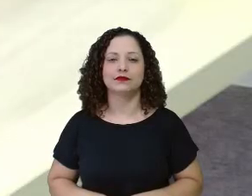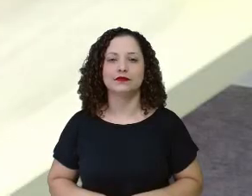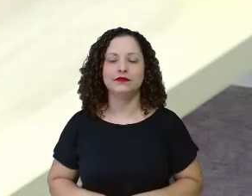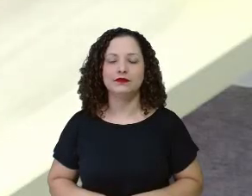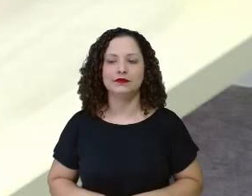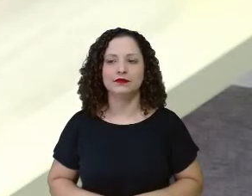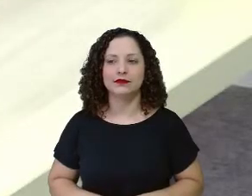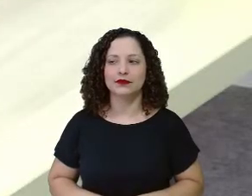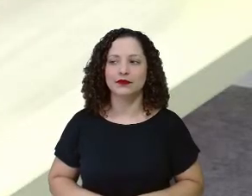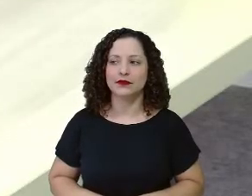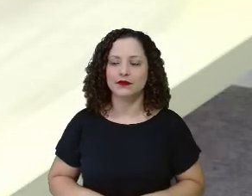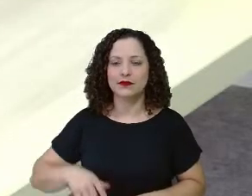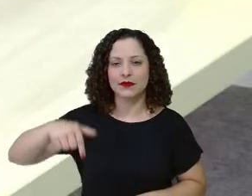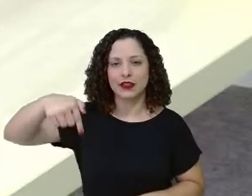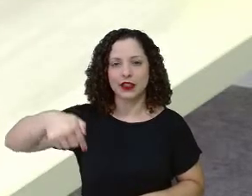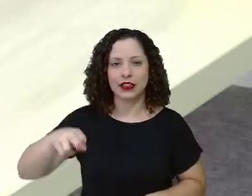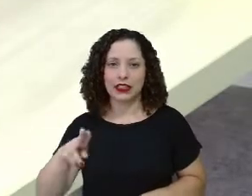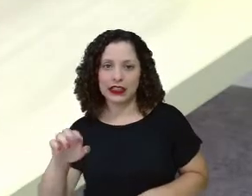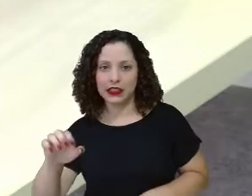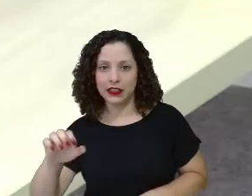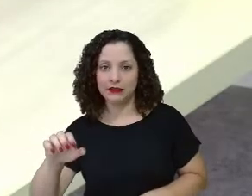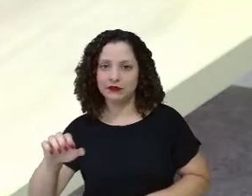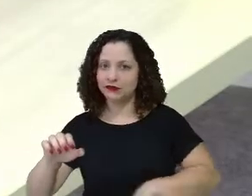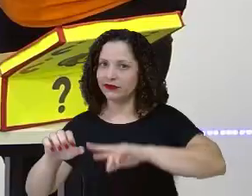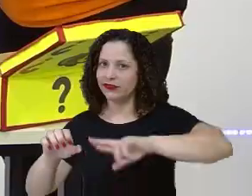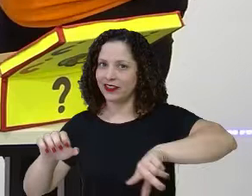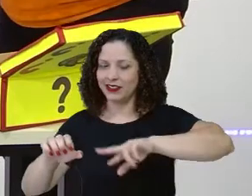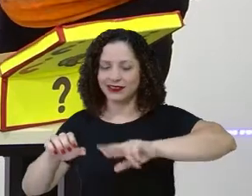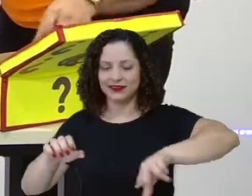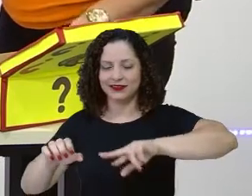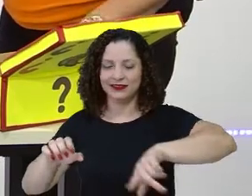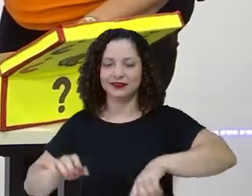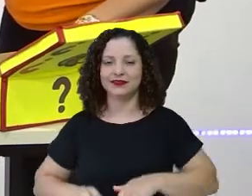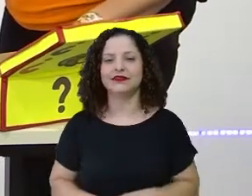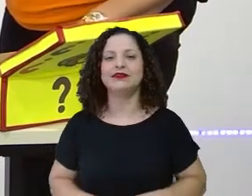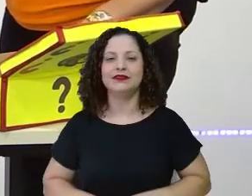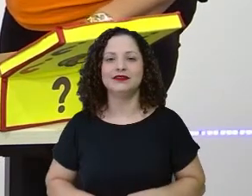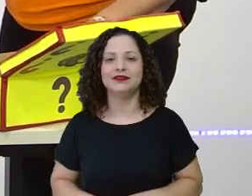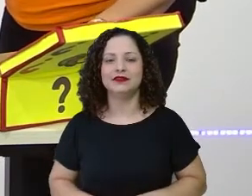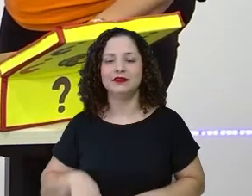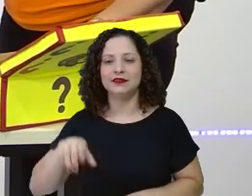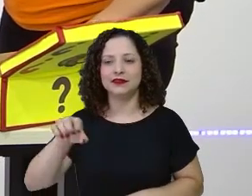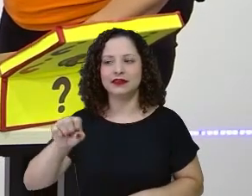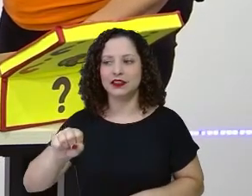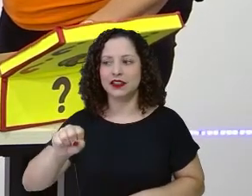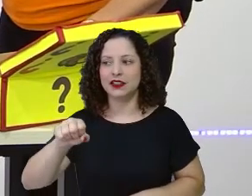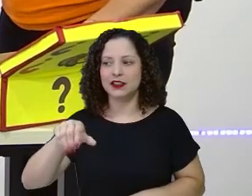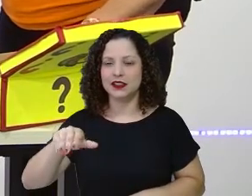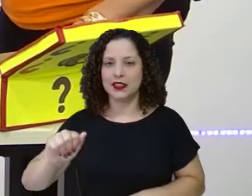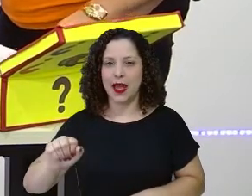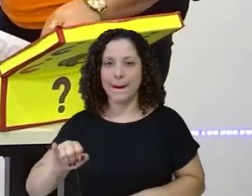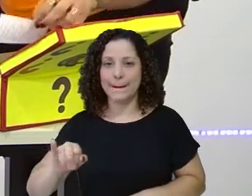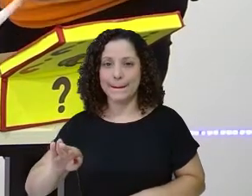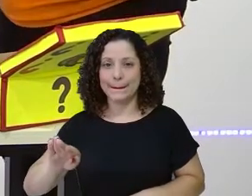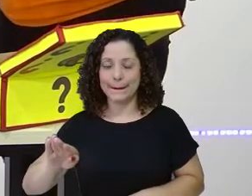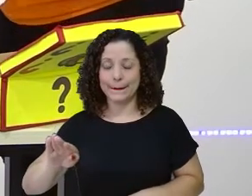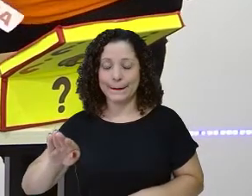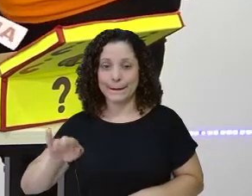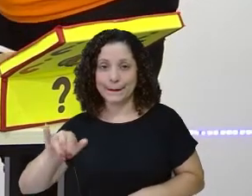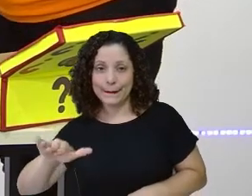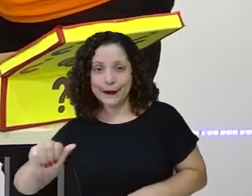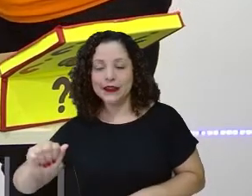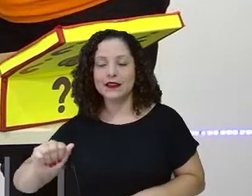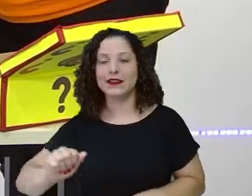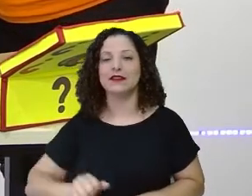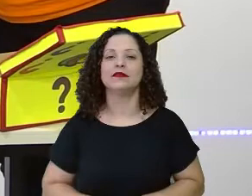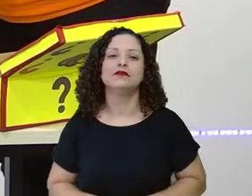Que? Tem? Não! Não! E aqui? E aqui? Não! tem! Não tem! E